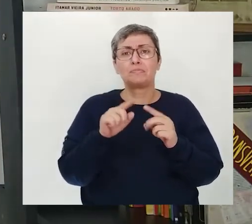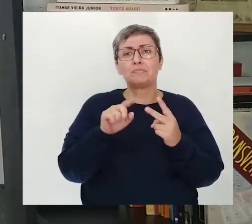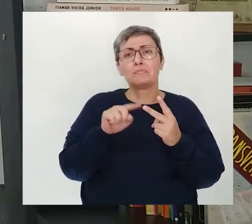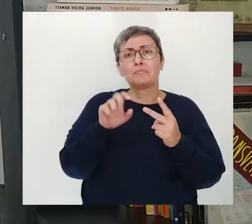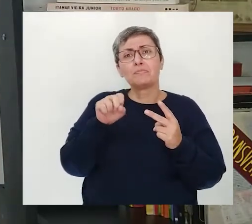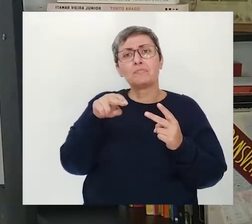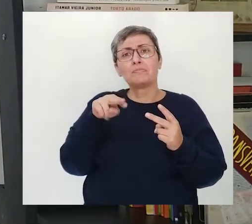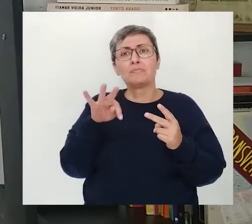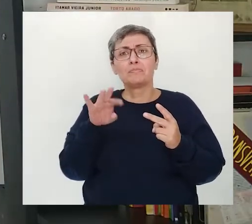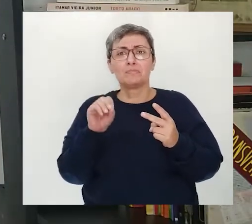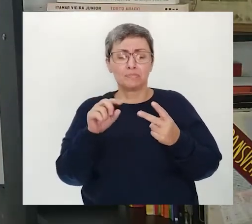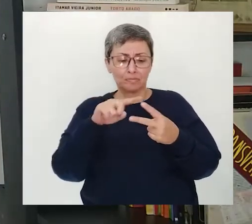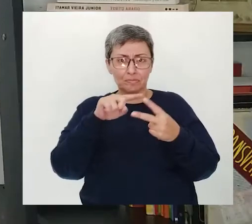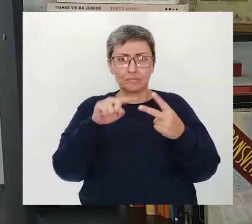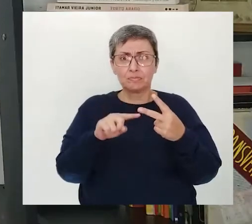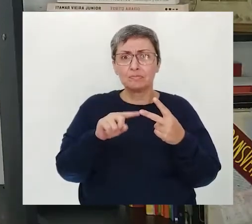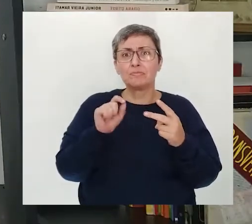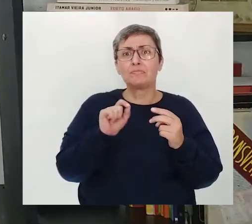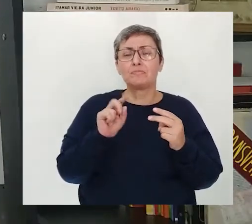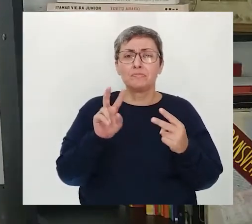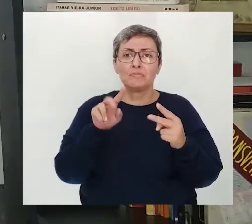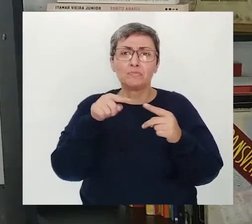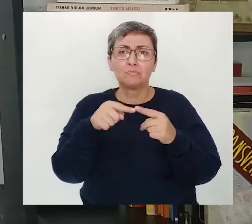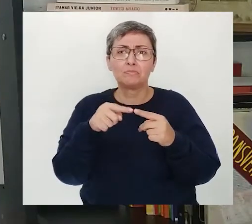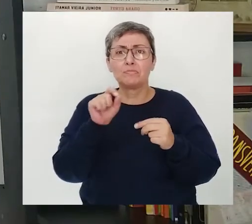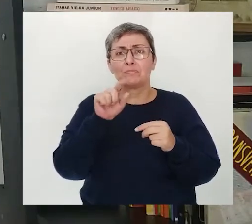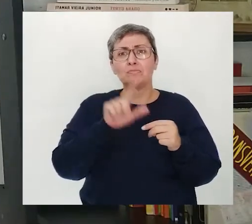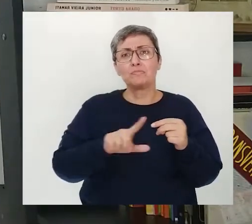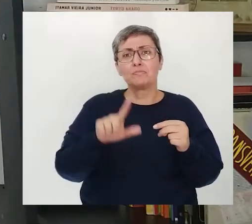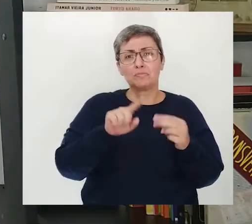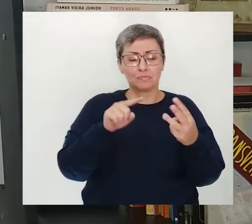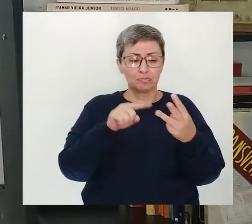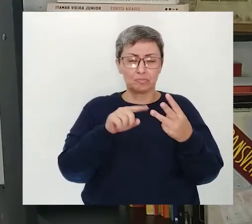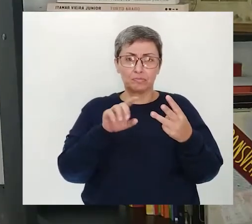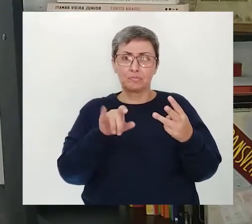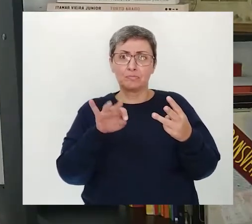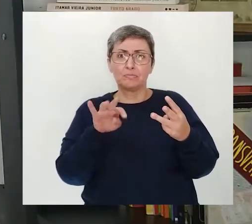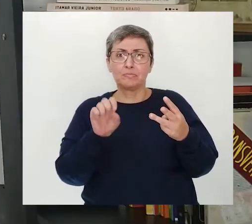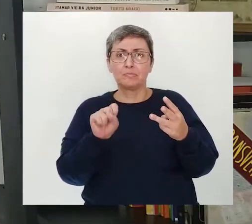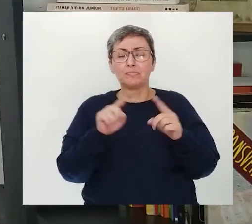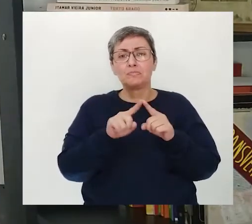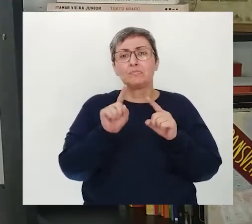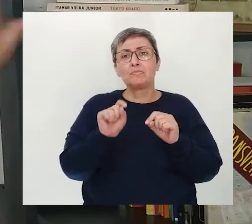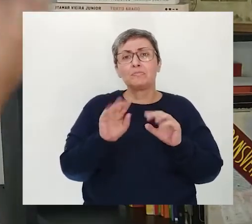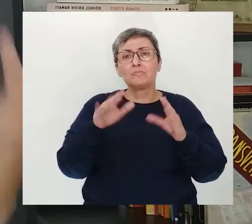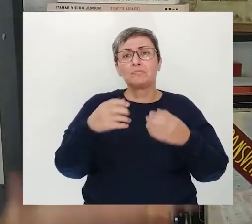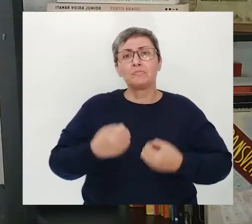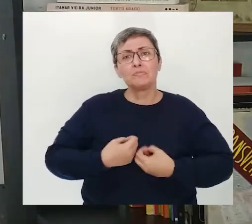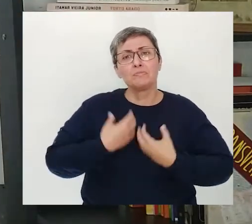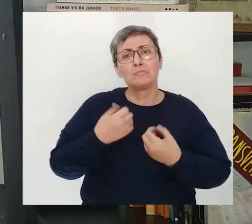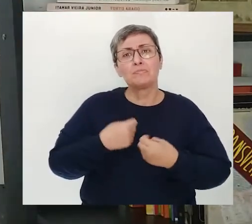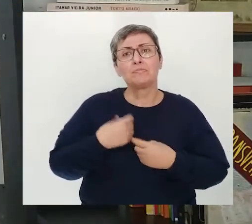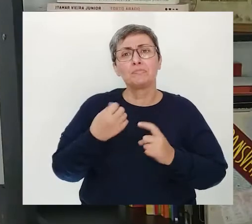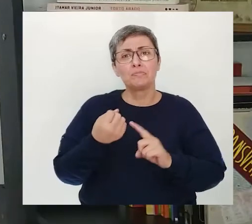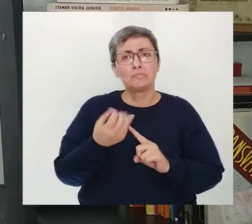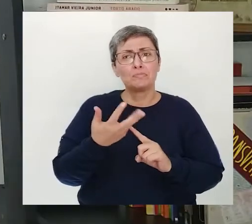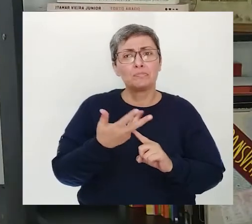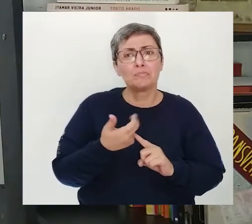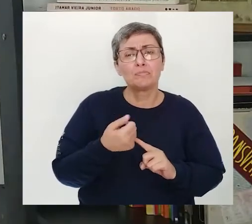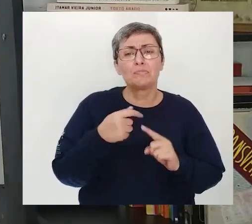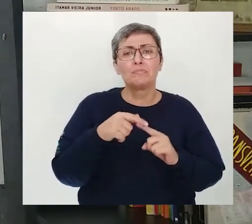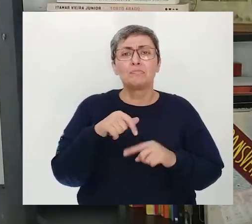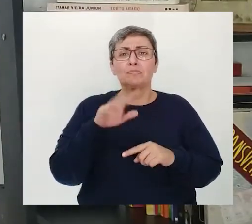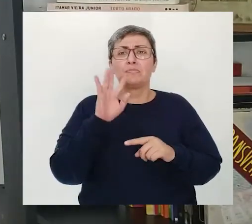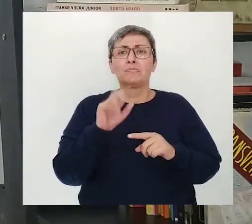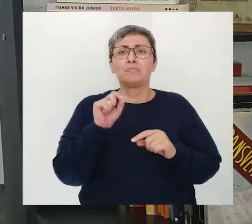soneto, está diretamente ligado com a literatura, tá bom? Já a poesia está mais ligada aí à manifestação artística, né? É